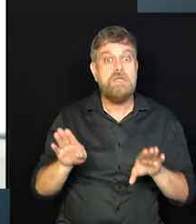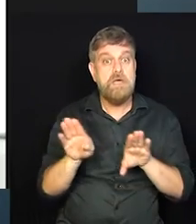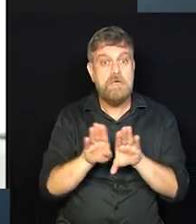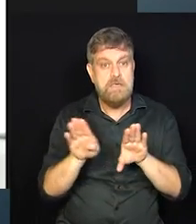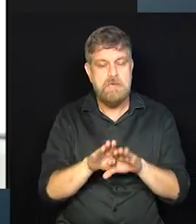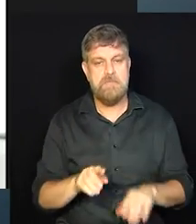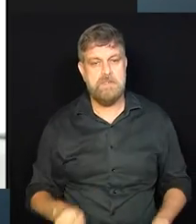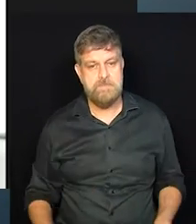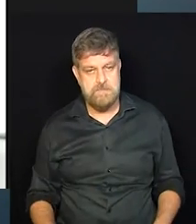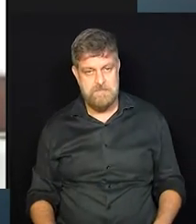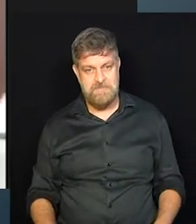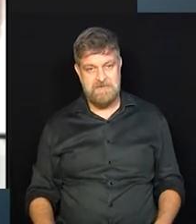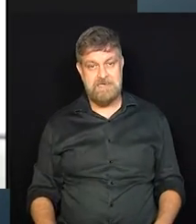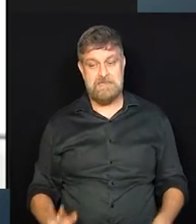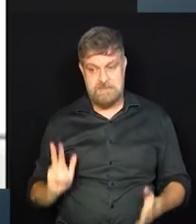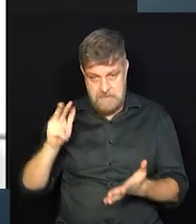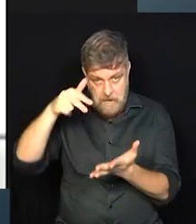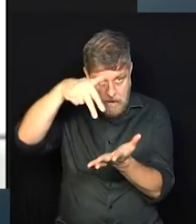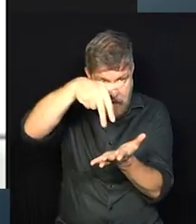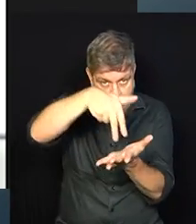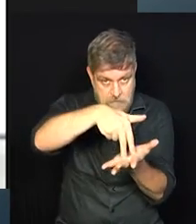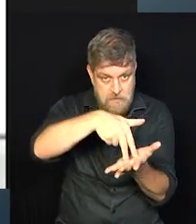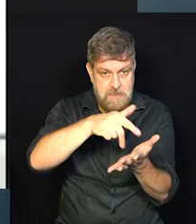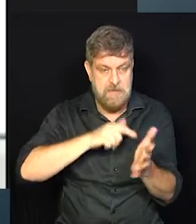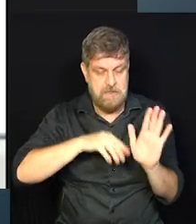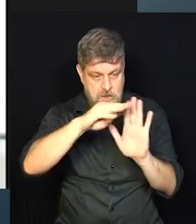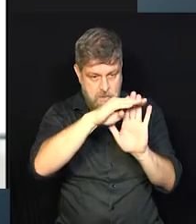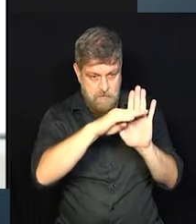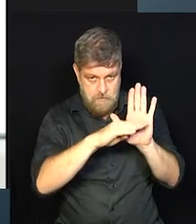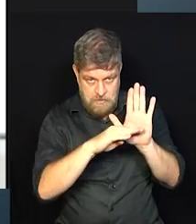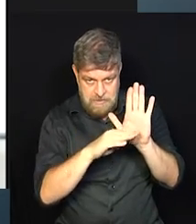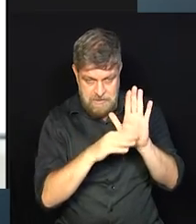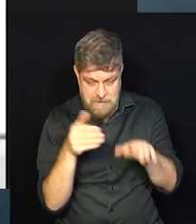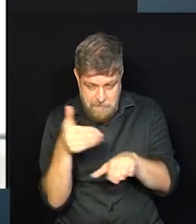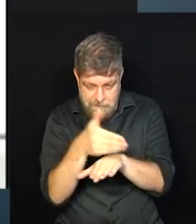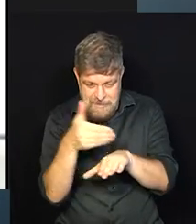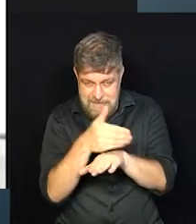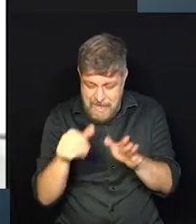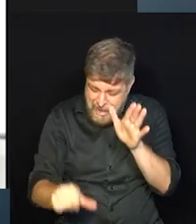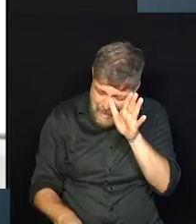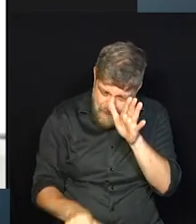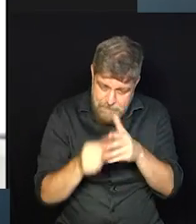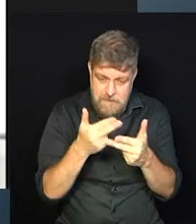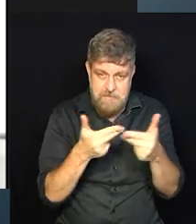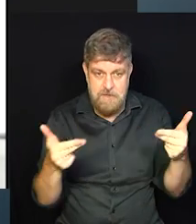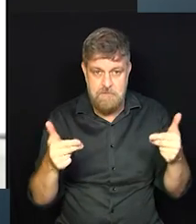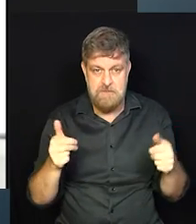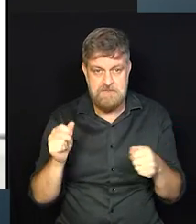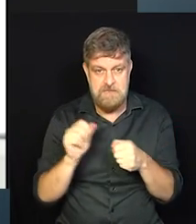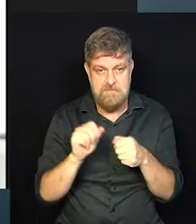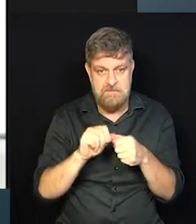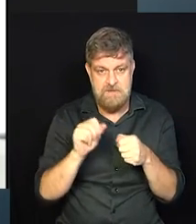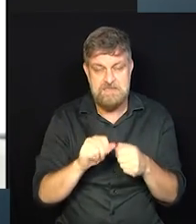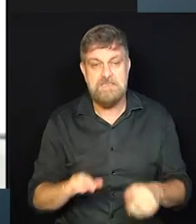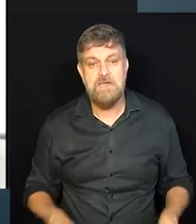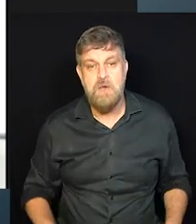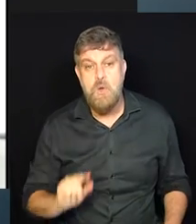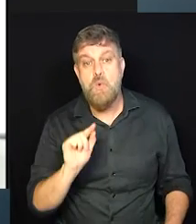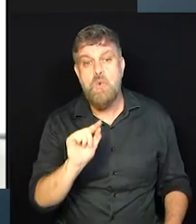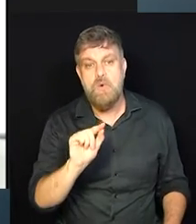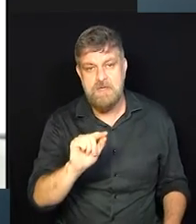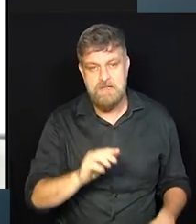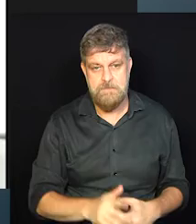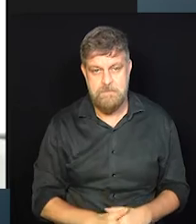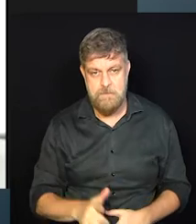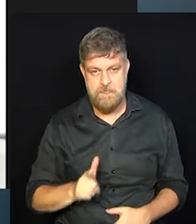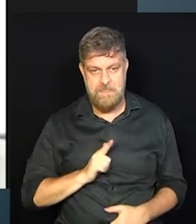muito isso. E uma vez que ela entra em um dos nossos programas, a primeira coisa que a gente faz é fazer uma pontinha, a gente fala